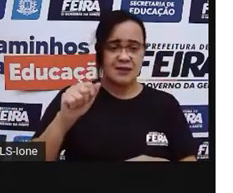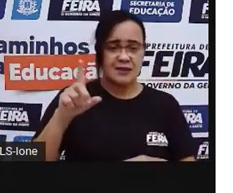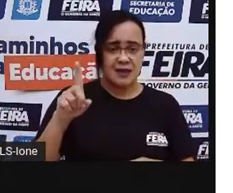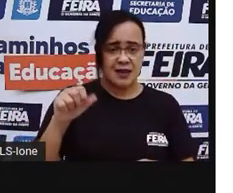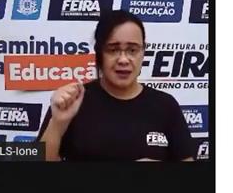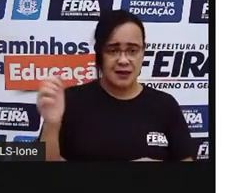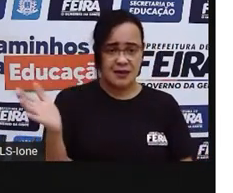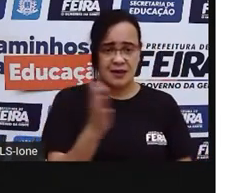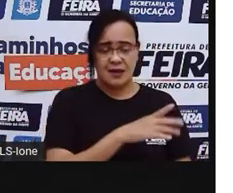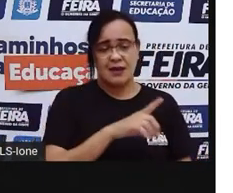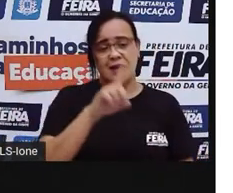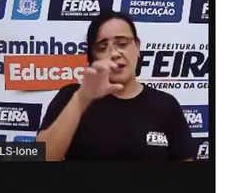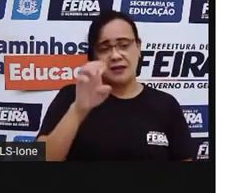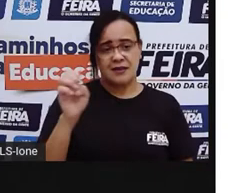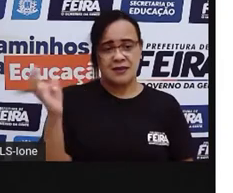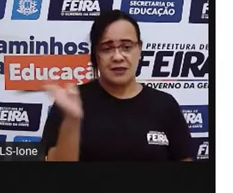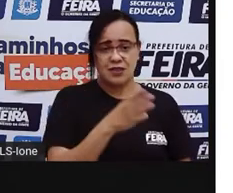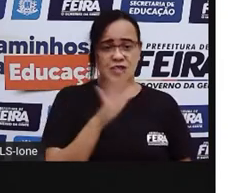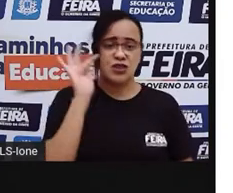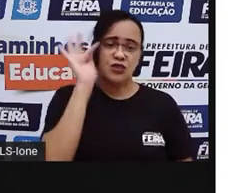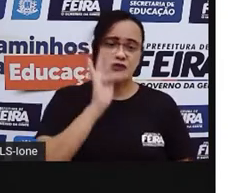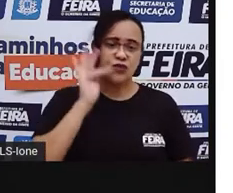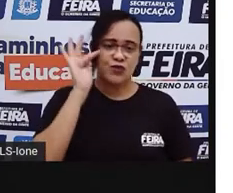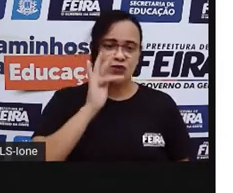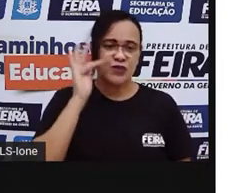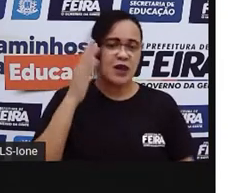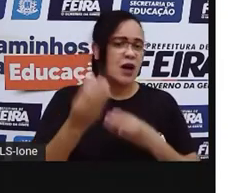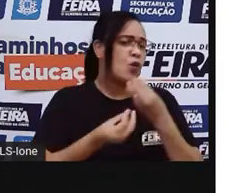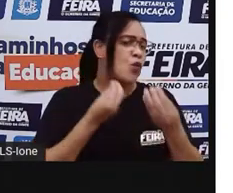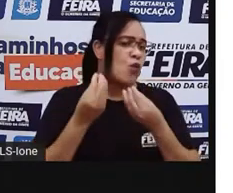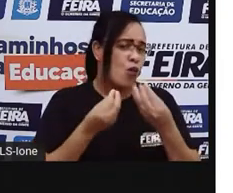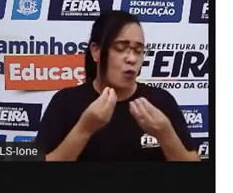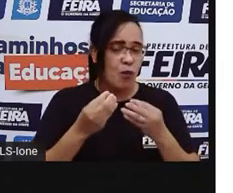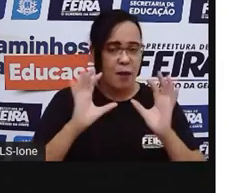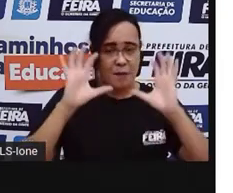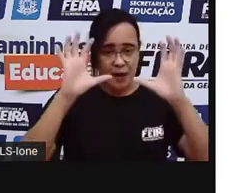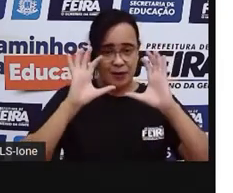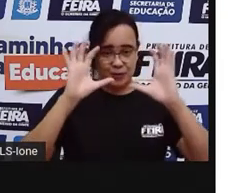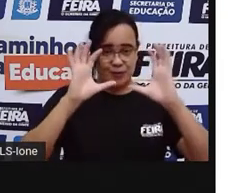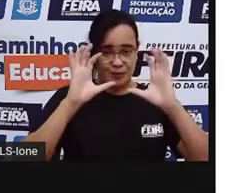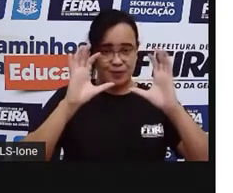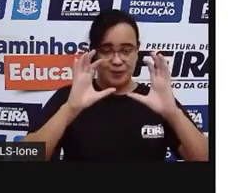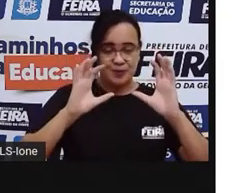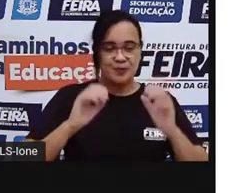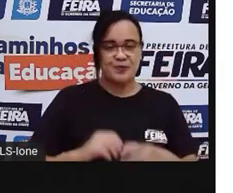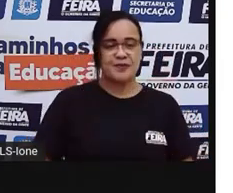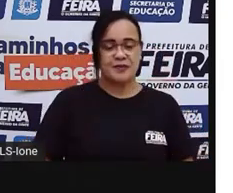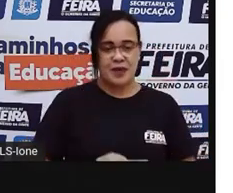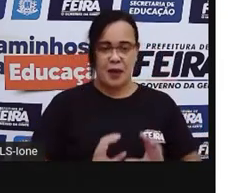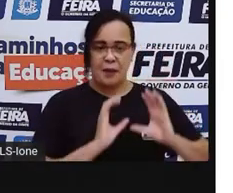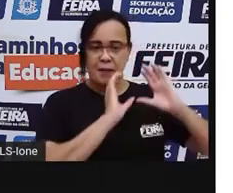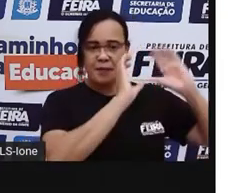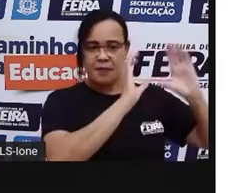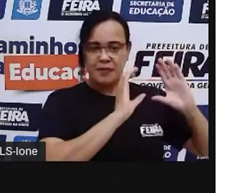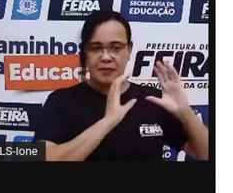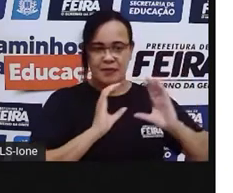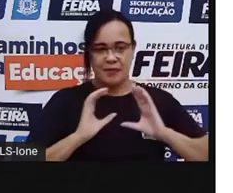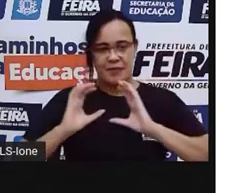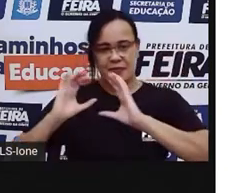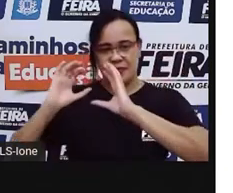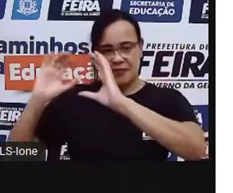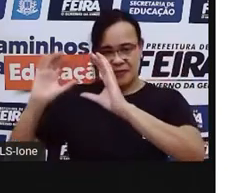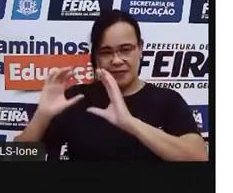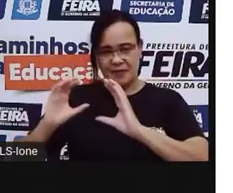é que lá no golzinho, o objetivo é chutar com os pés. Aqui, a gente usa as mãos, né? Então, pra começar o jogo, né? Se